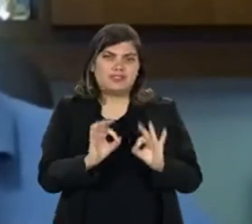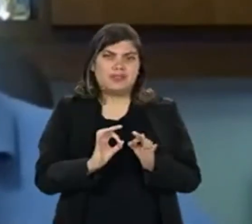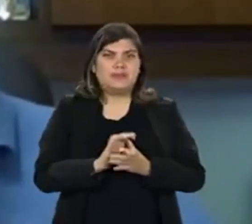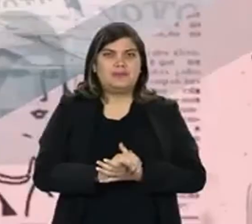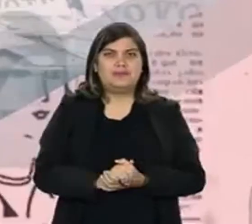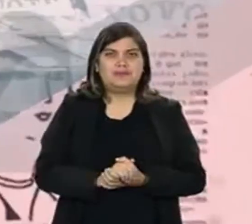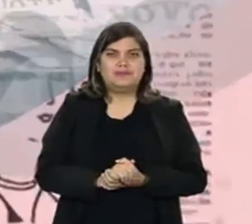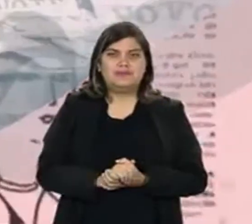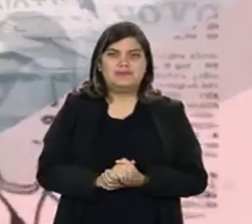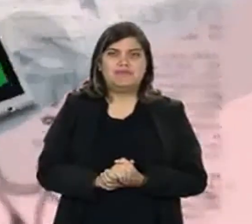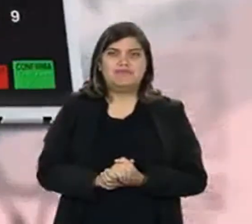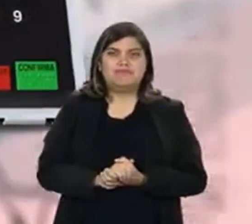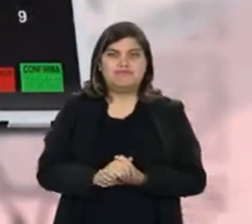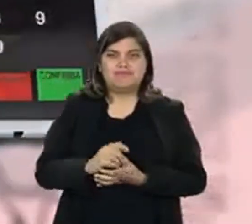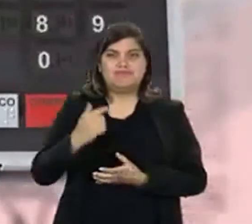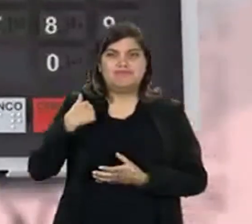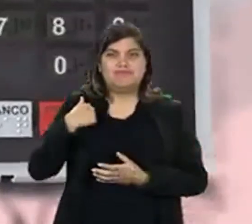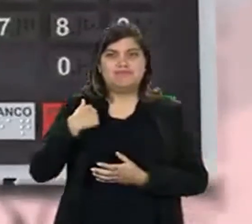que é para dar certo.